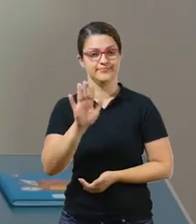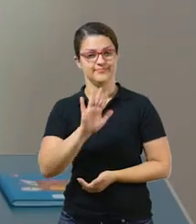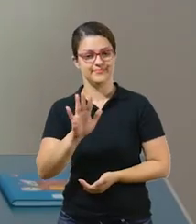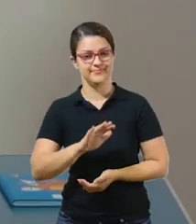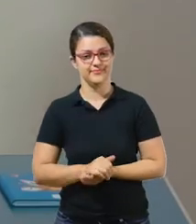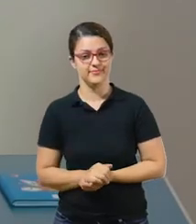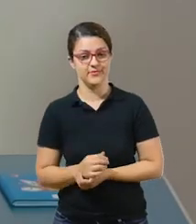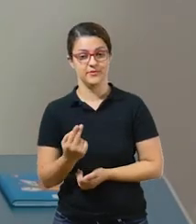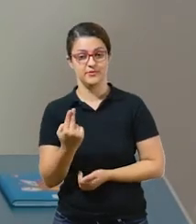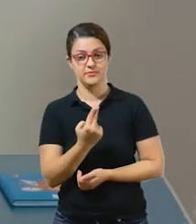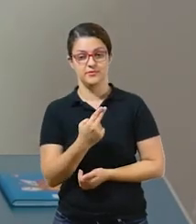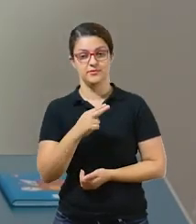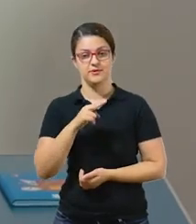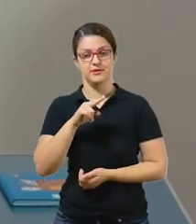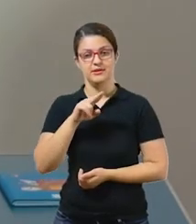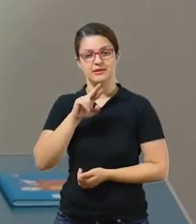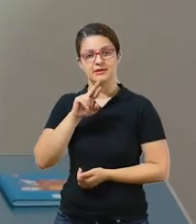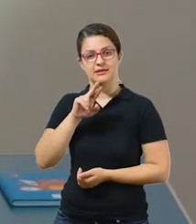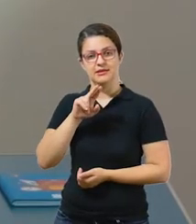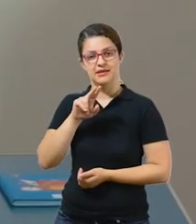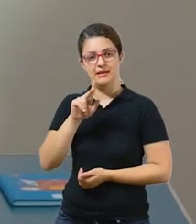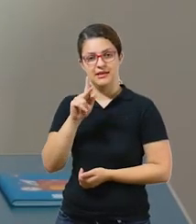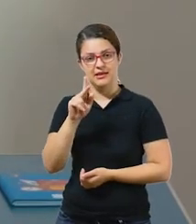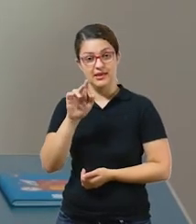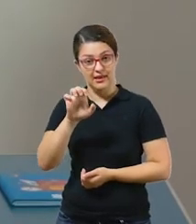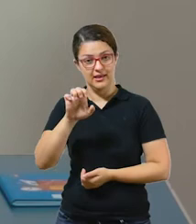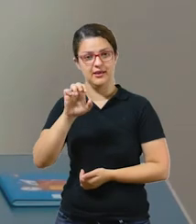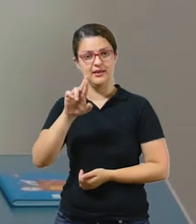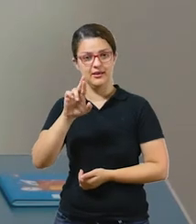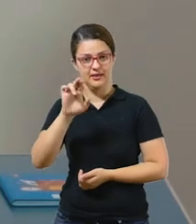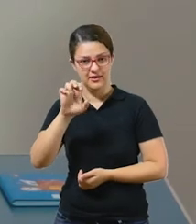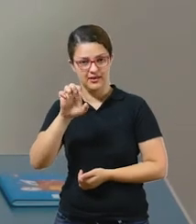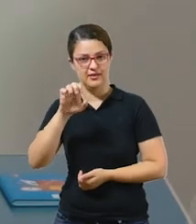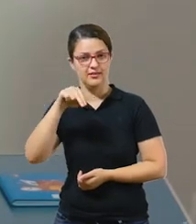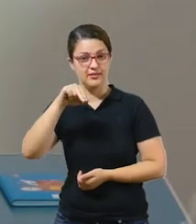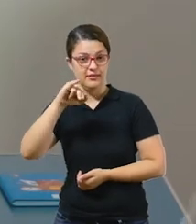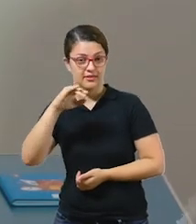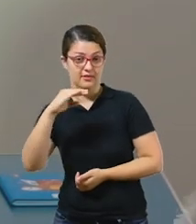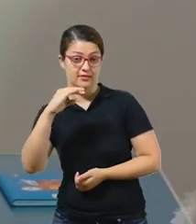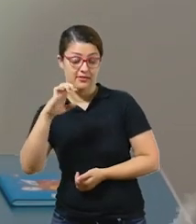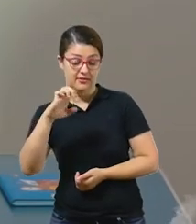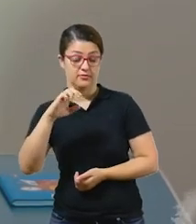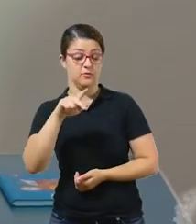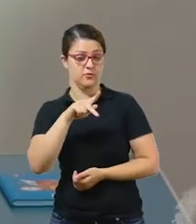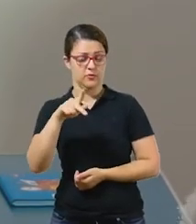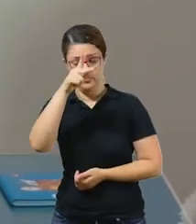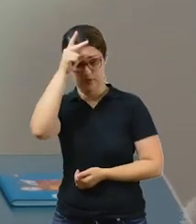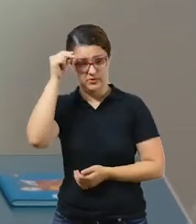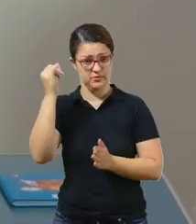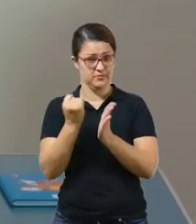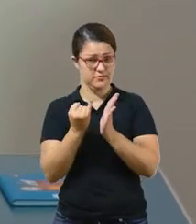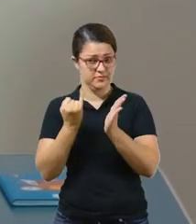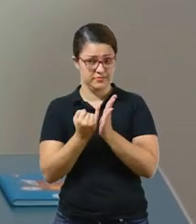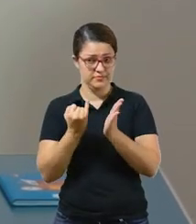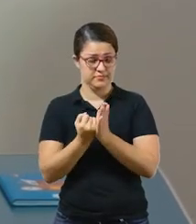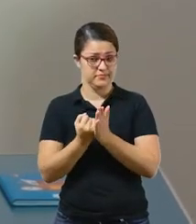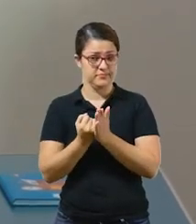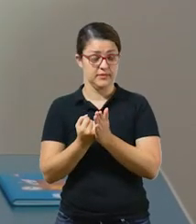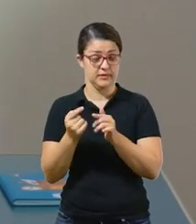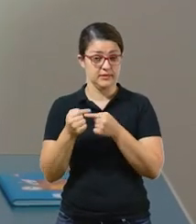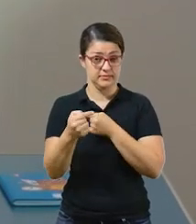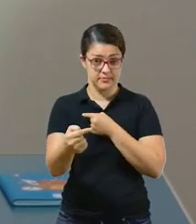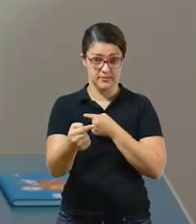Olá, meu nome é Elenice, sou professora da Rede Municipal de Itapevi e essa semana vou falar um pouquinho para vocês sobre as atividades